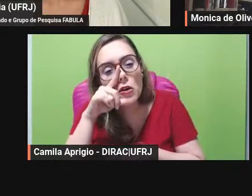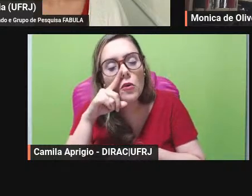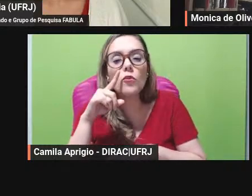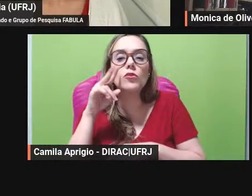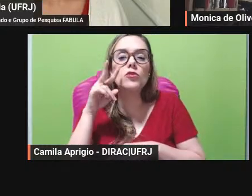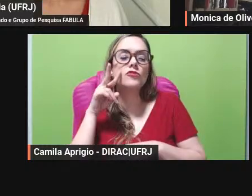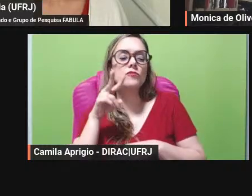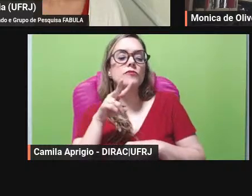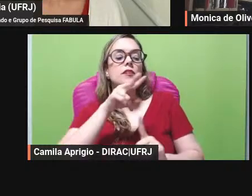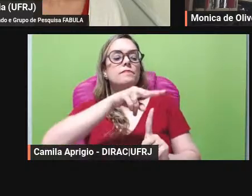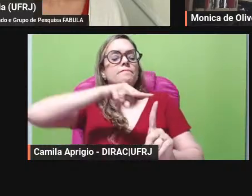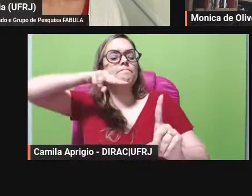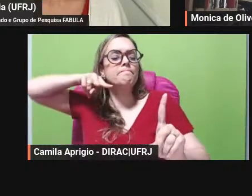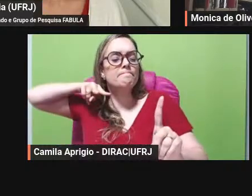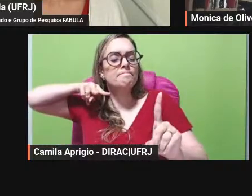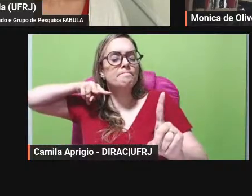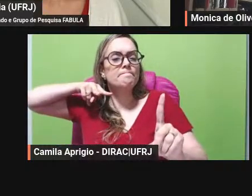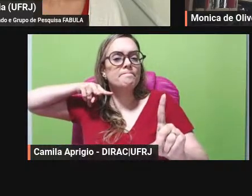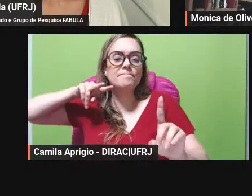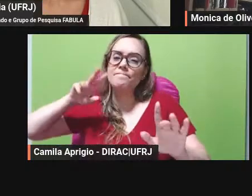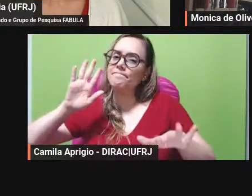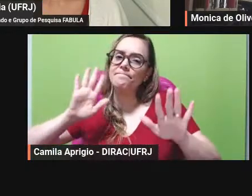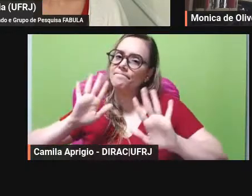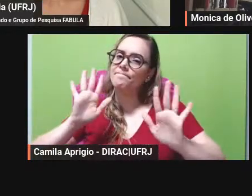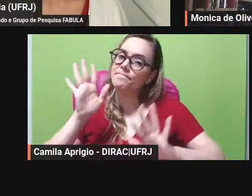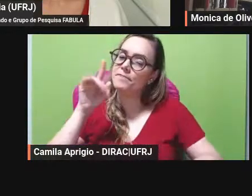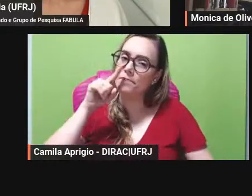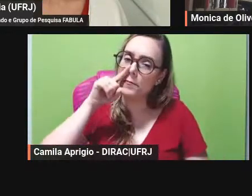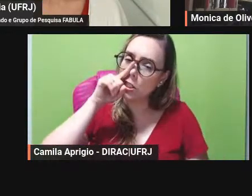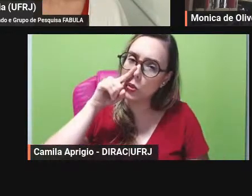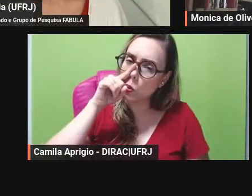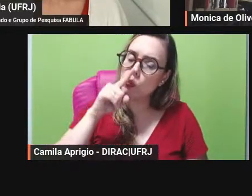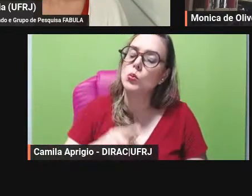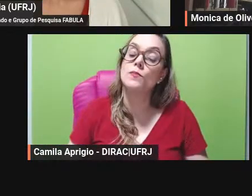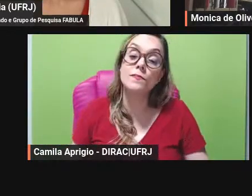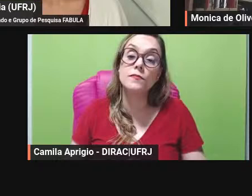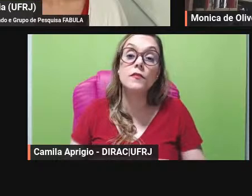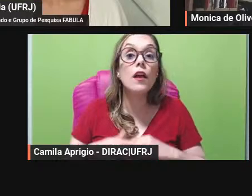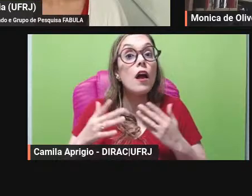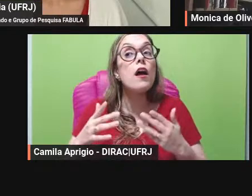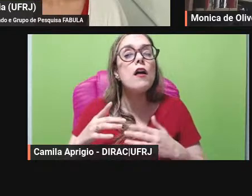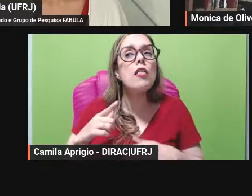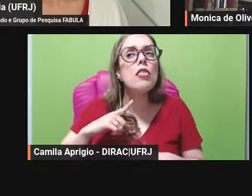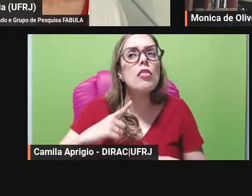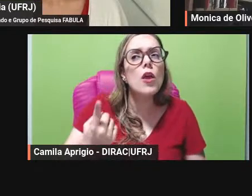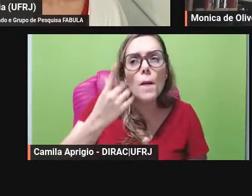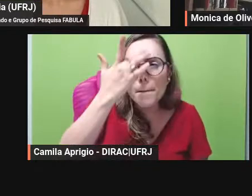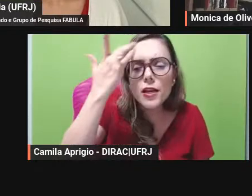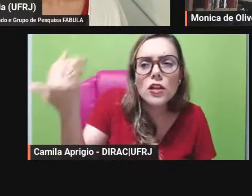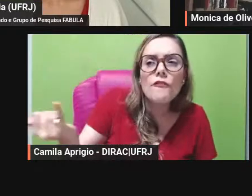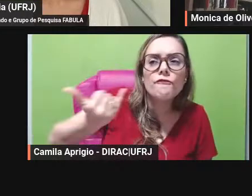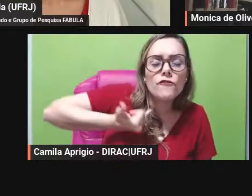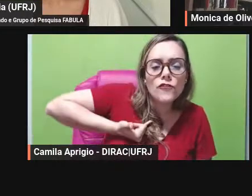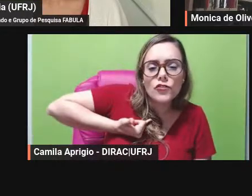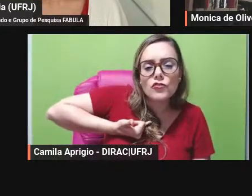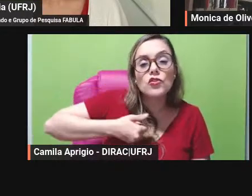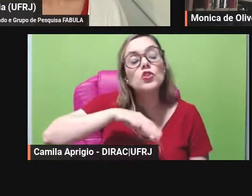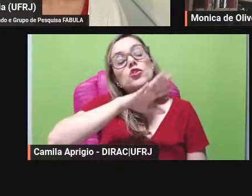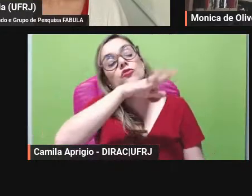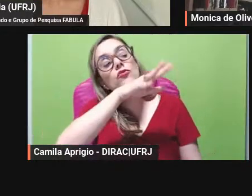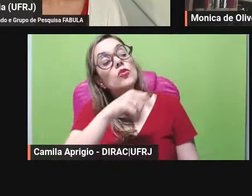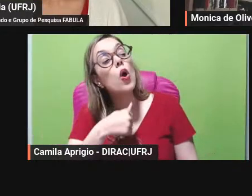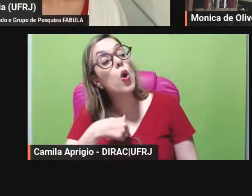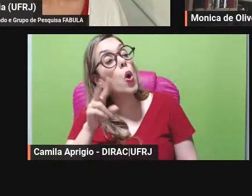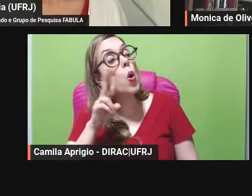longe houve alguém que me disse que só passou a gostar de fábula depois que viu os meus comentários